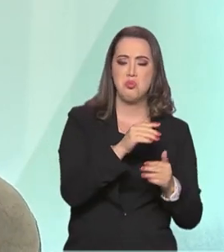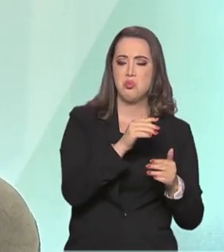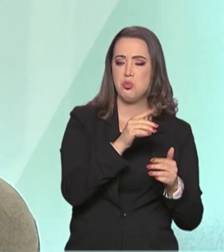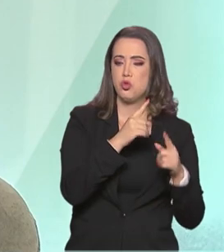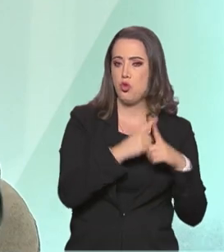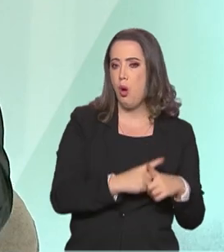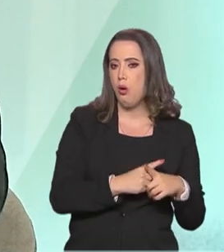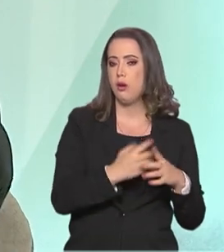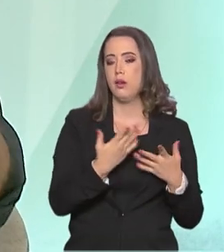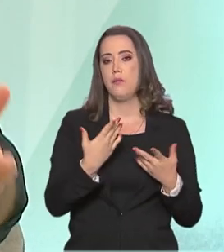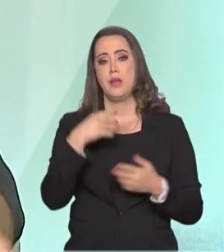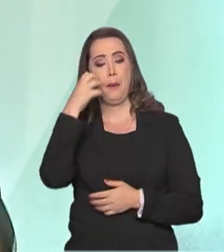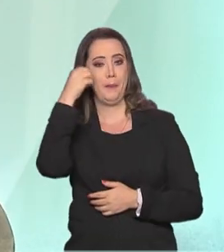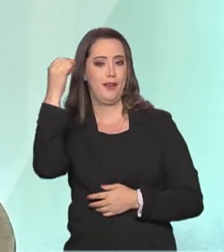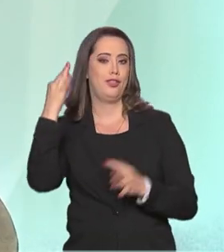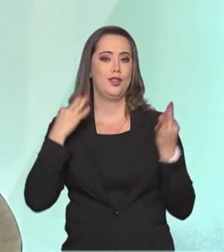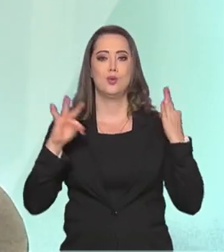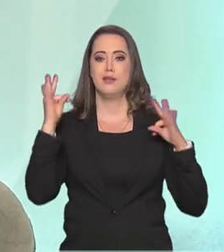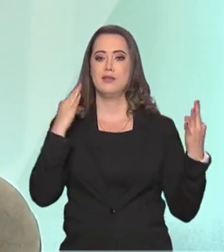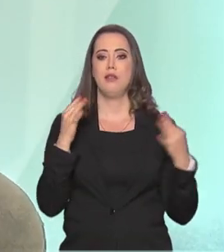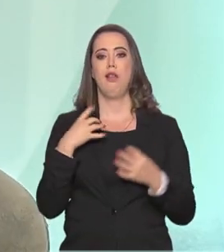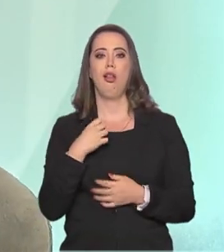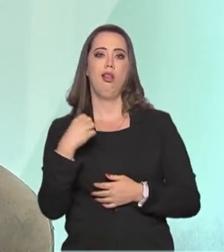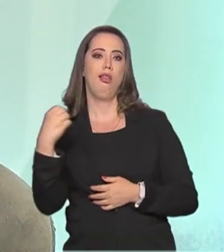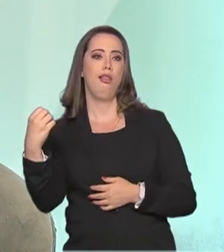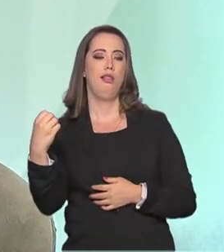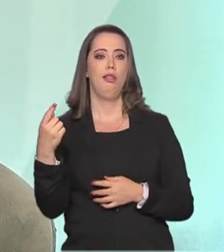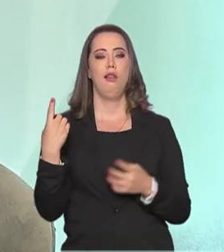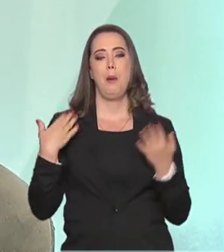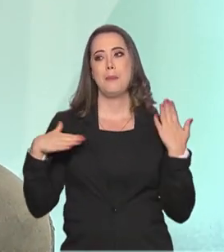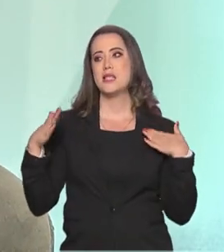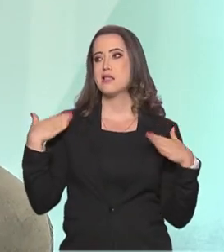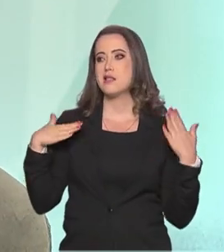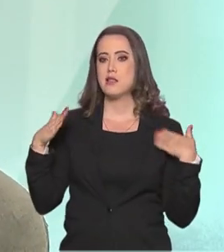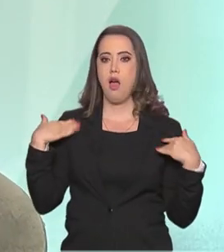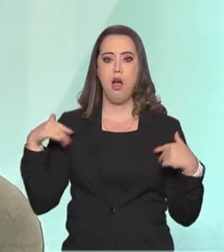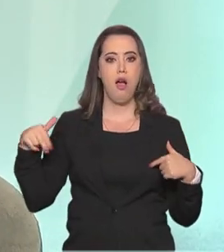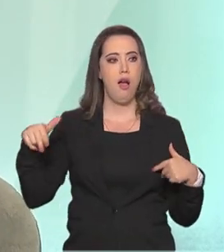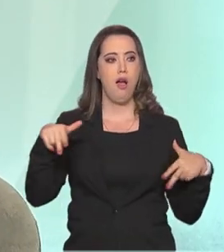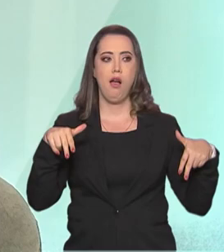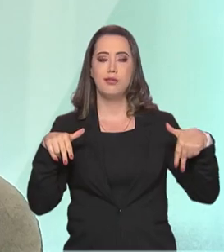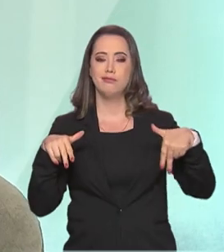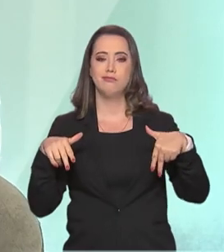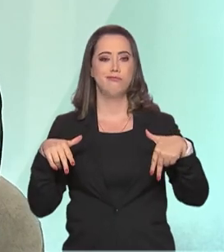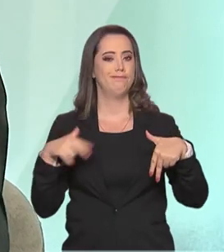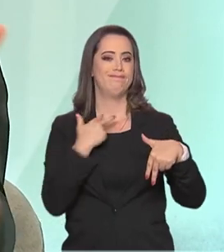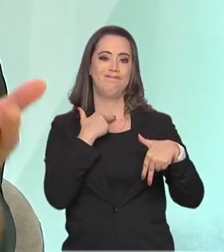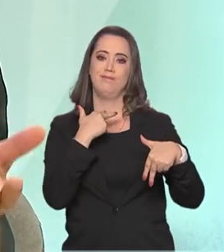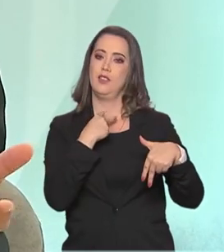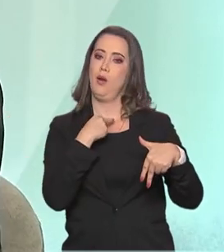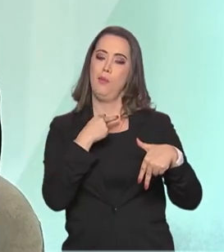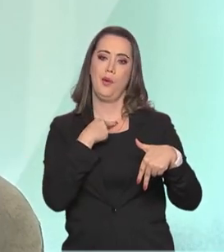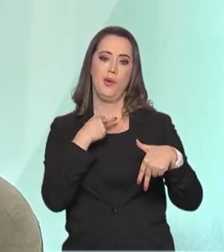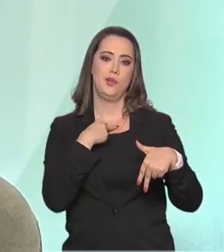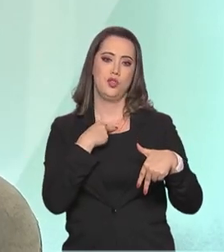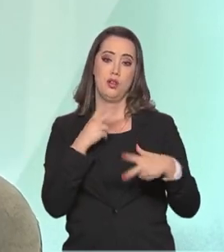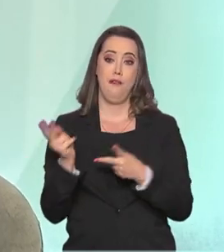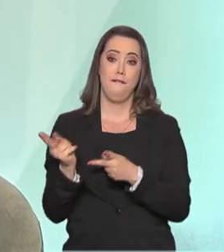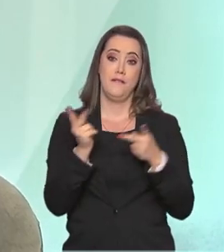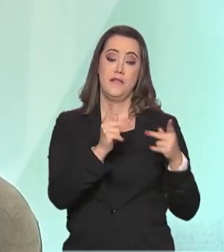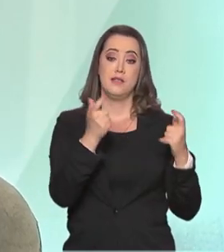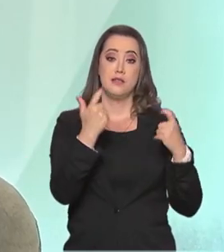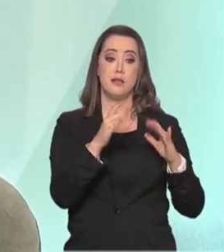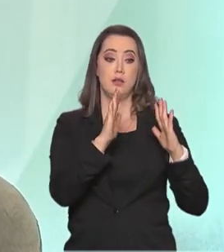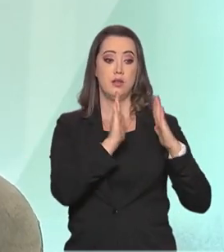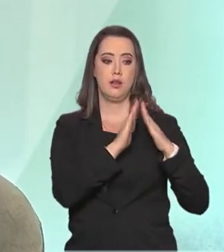Evitando, claro, passeios turísticos não existirão, não vai existir também visitas à Vila Olímpica, que era uma coisa